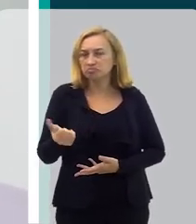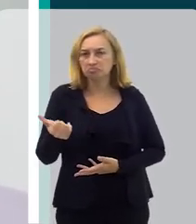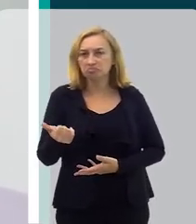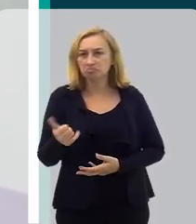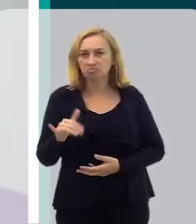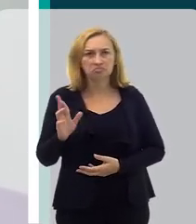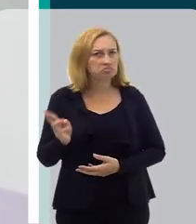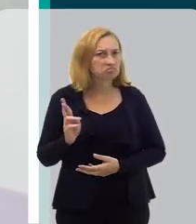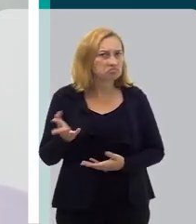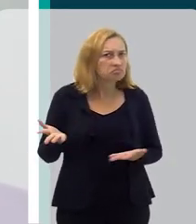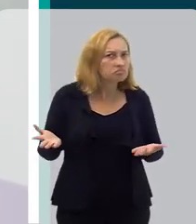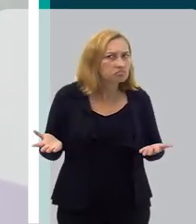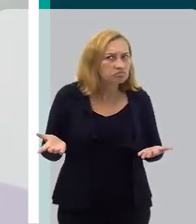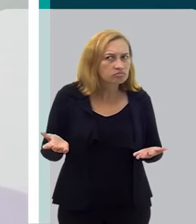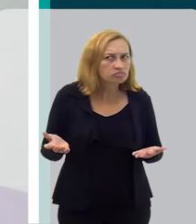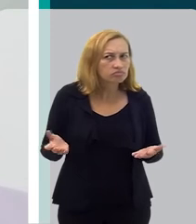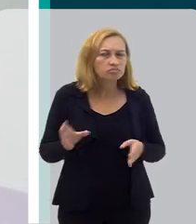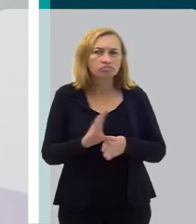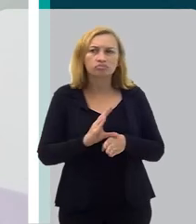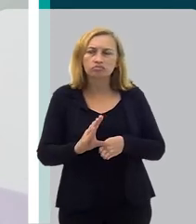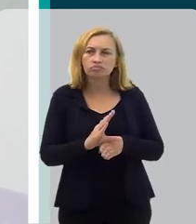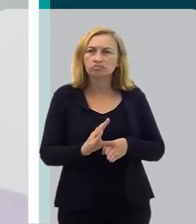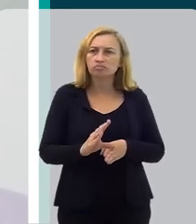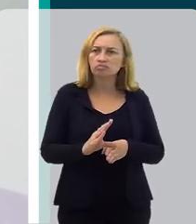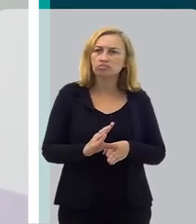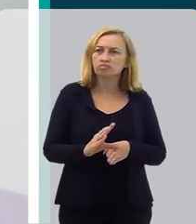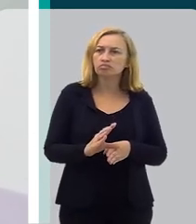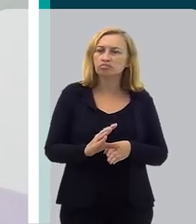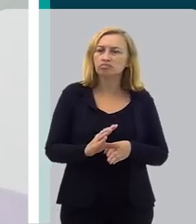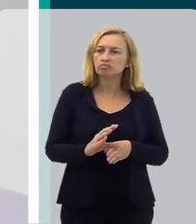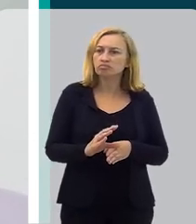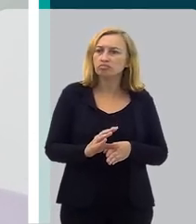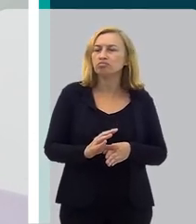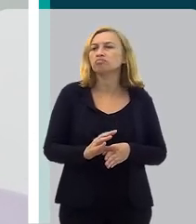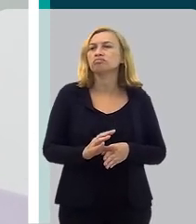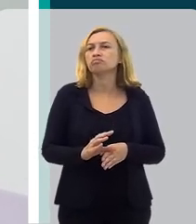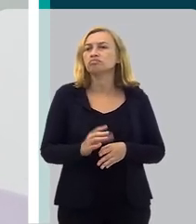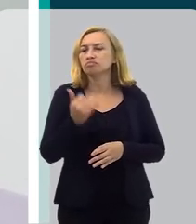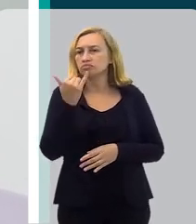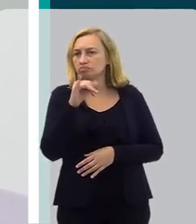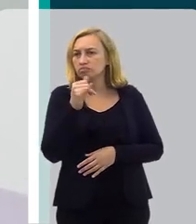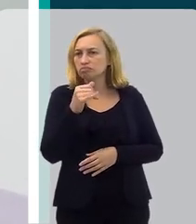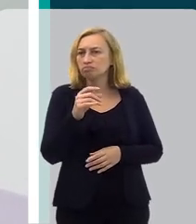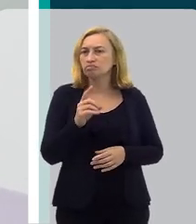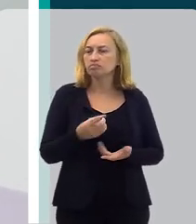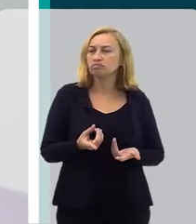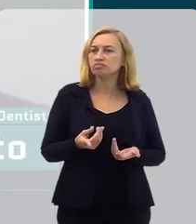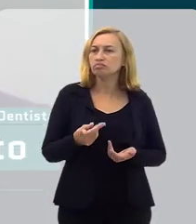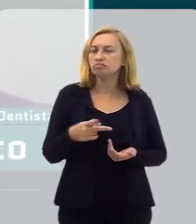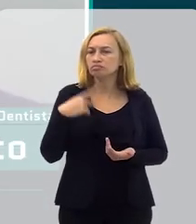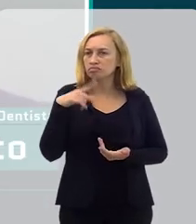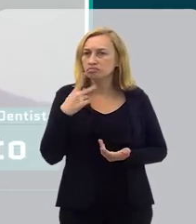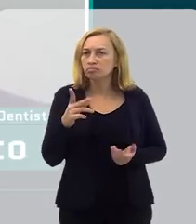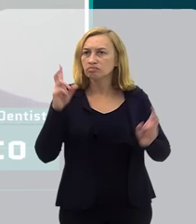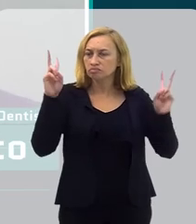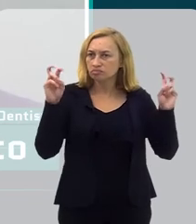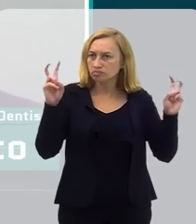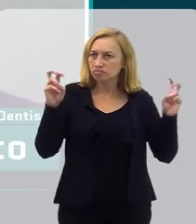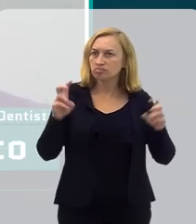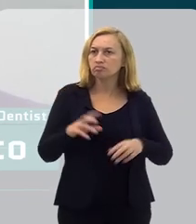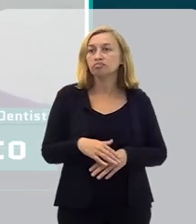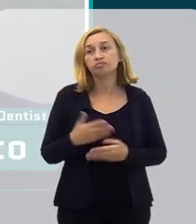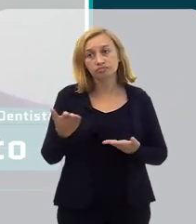mil e poucos reais. O nosso Conselho Regional de Odontologia vem em cima disso, batendo, entrando em